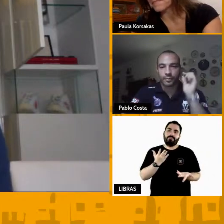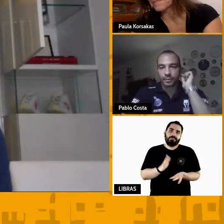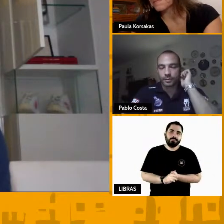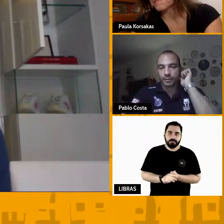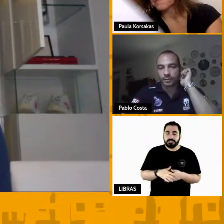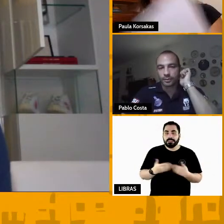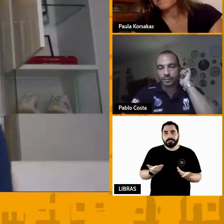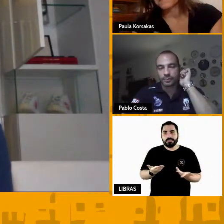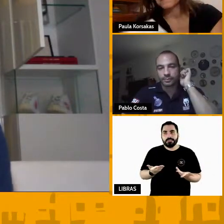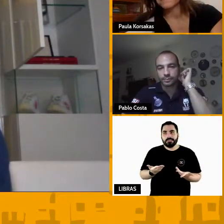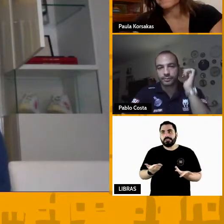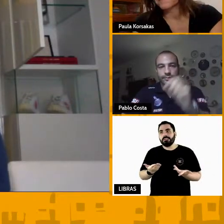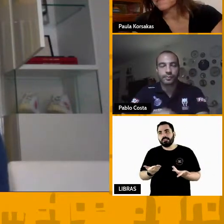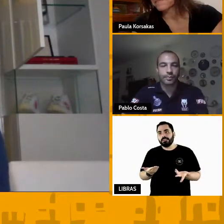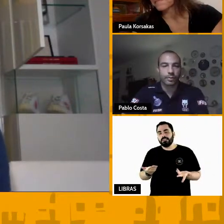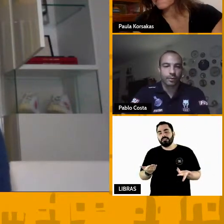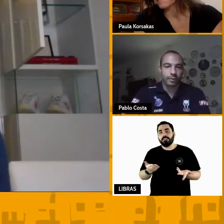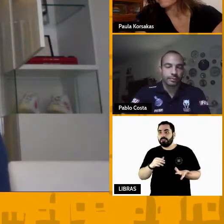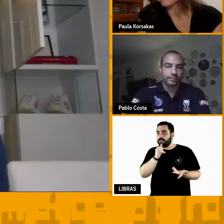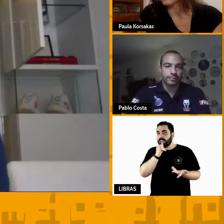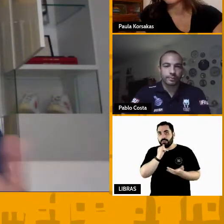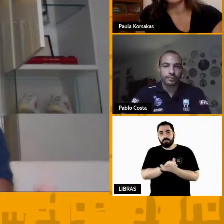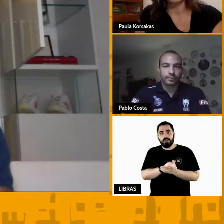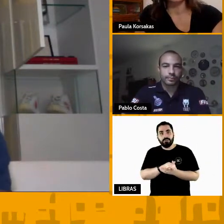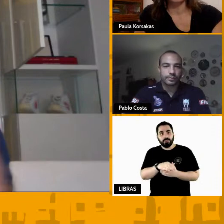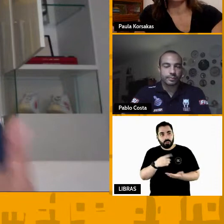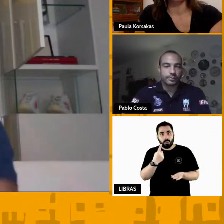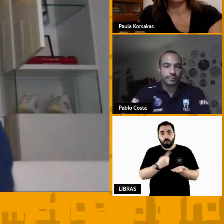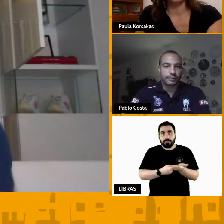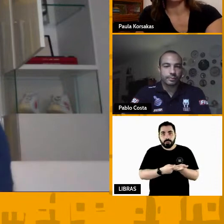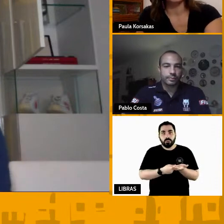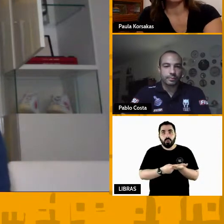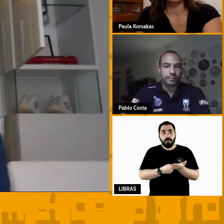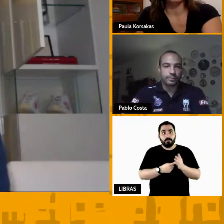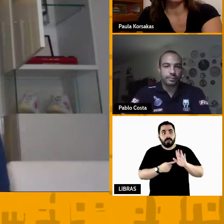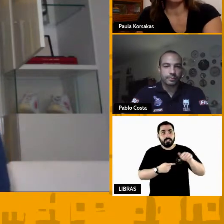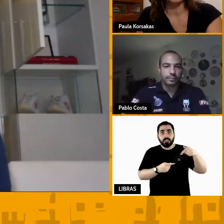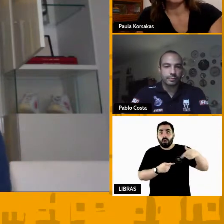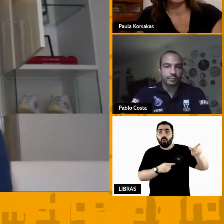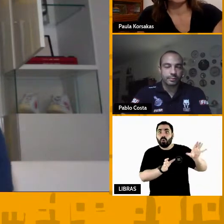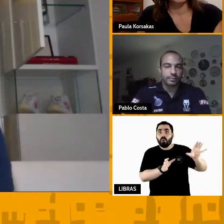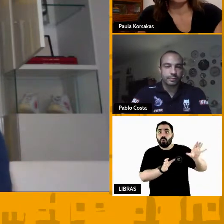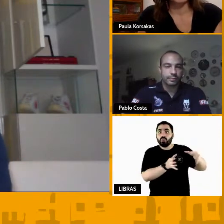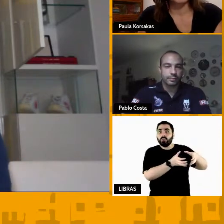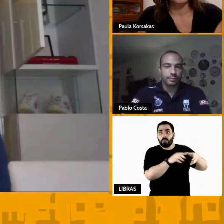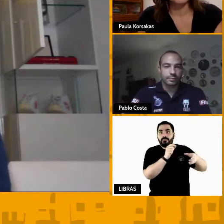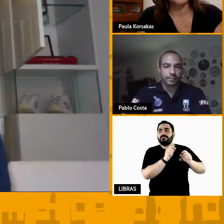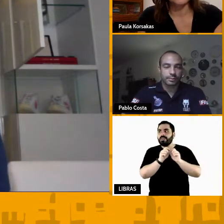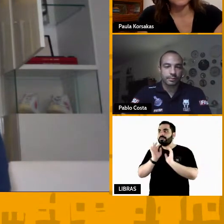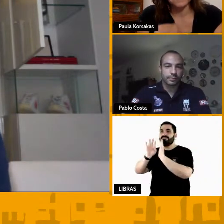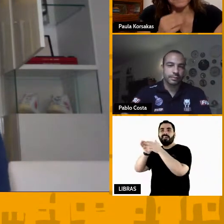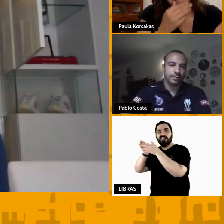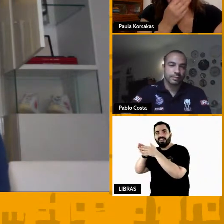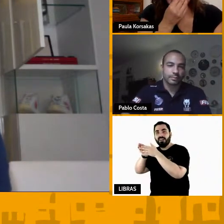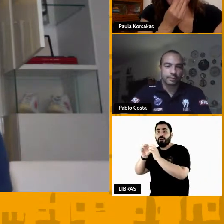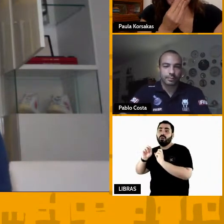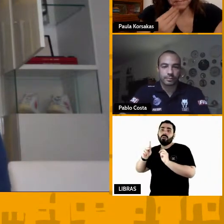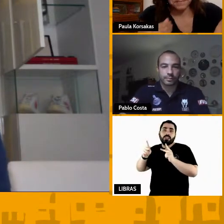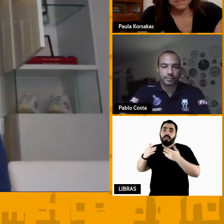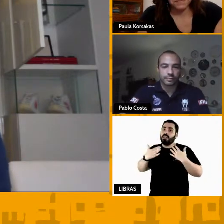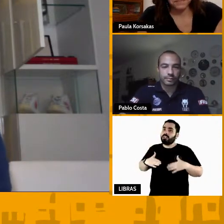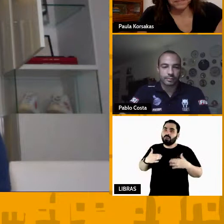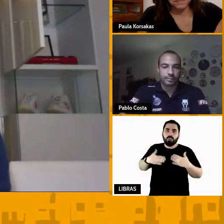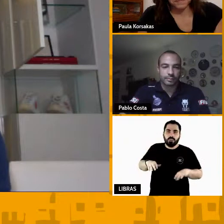adversário tem um acerto você pode mudar mas de uma forma muito tranquila dentro daquilo que você está fazendo está